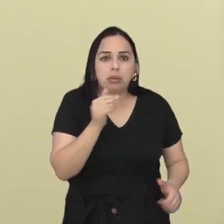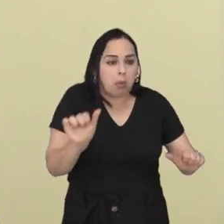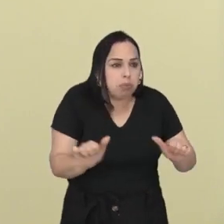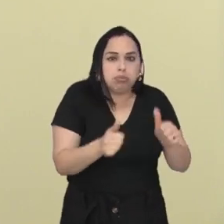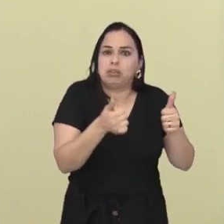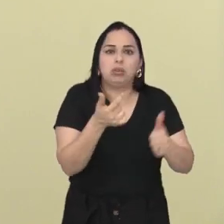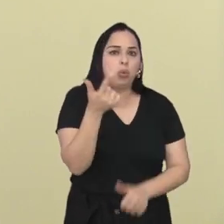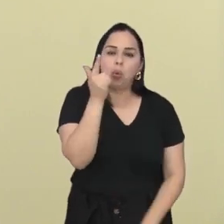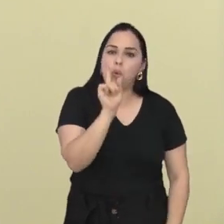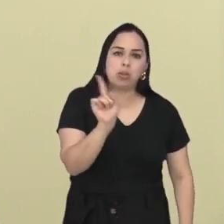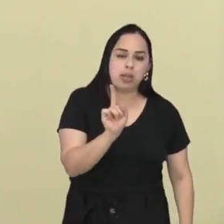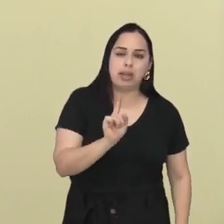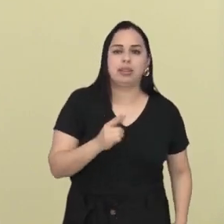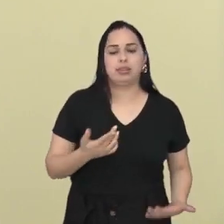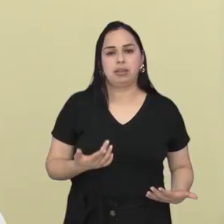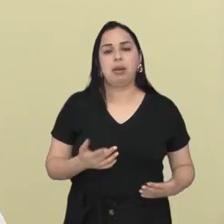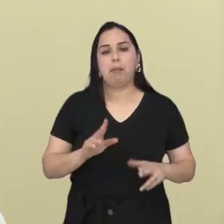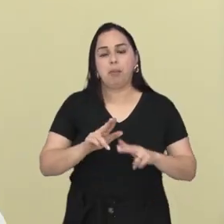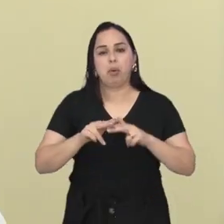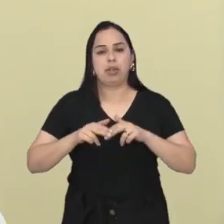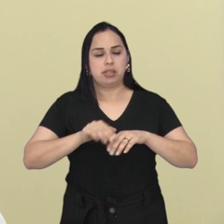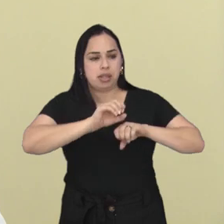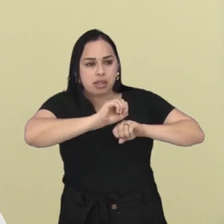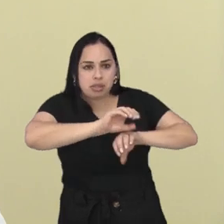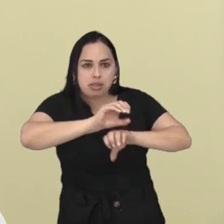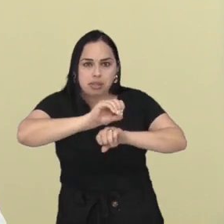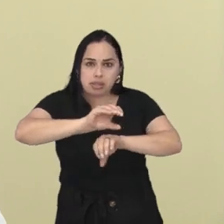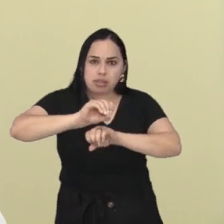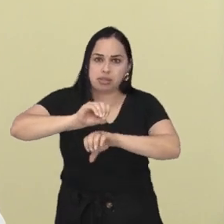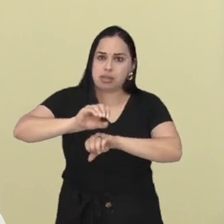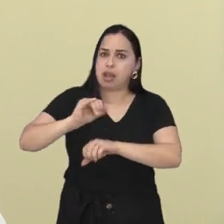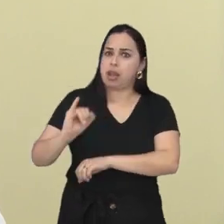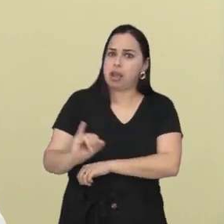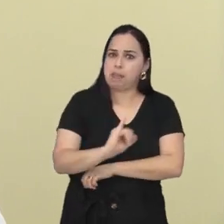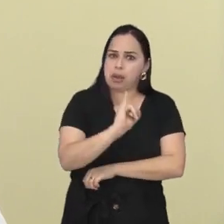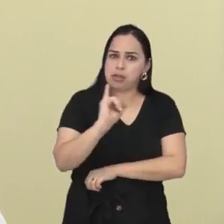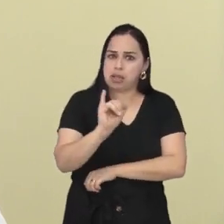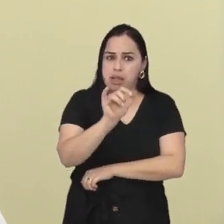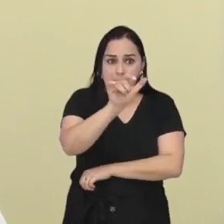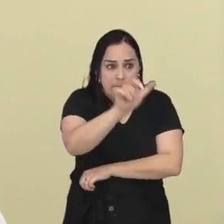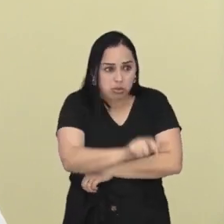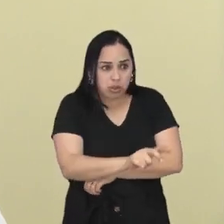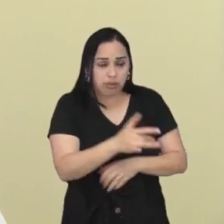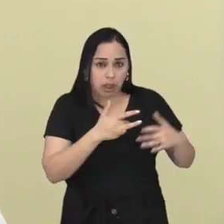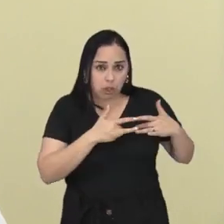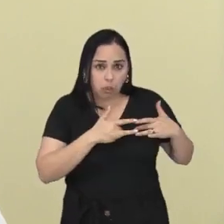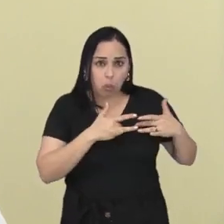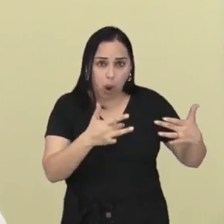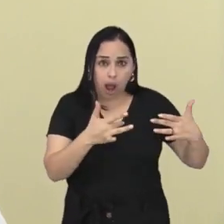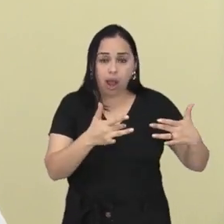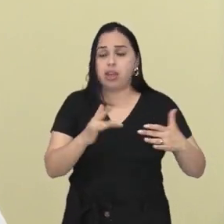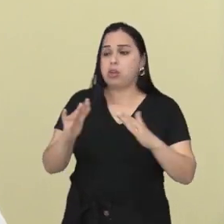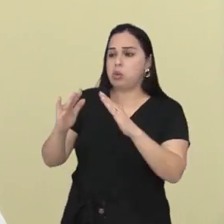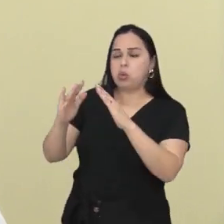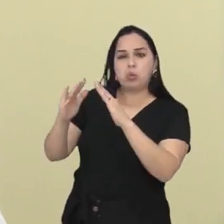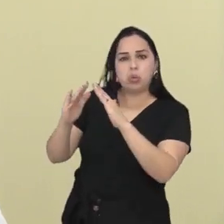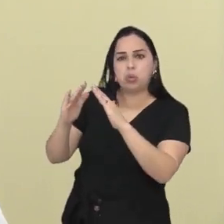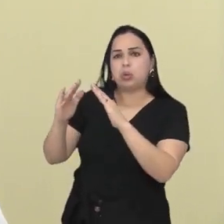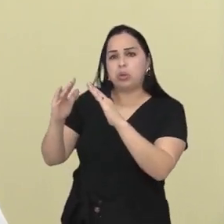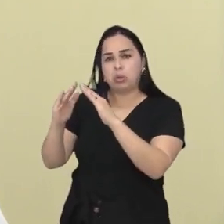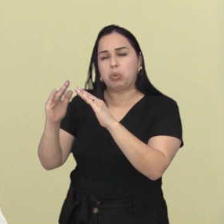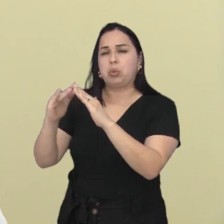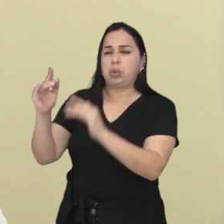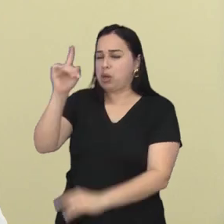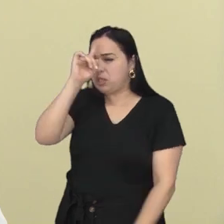oportunidade de se recuperar. Acho que a educação é importante, tanto para a pessoa que vai doar, como para os hospitais.